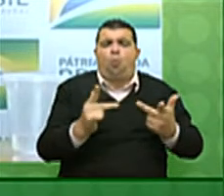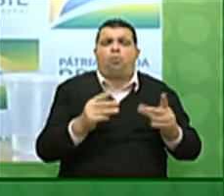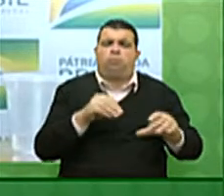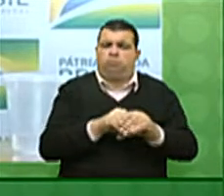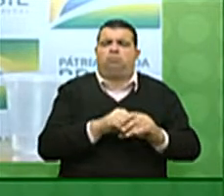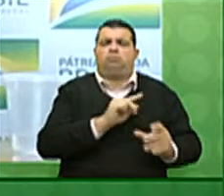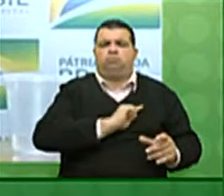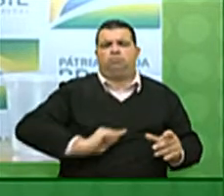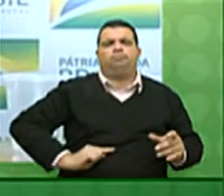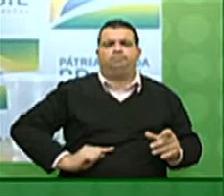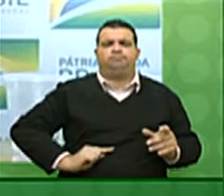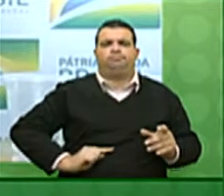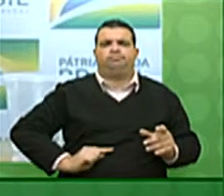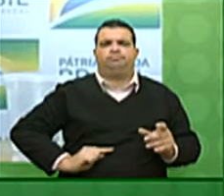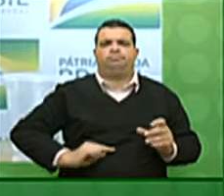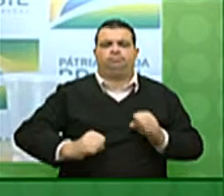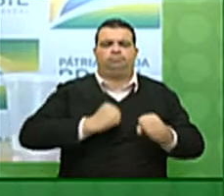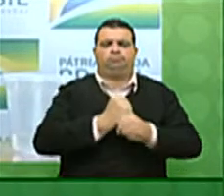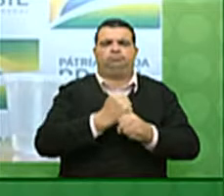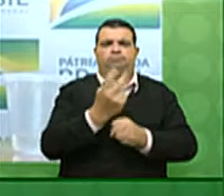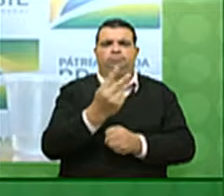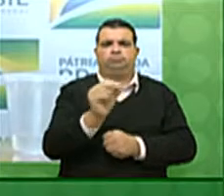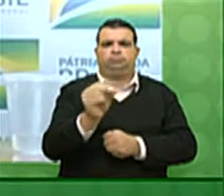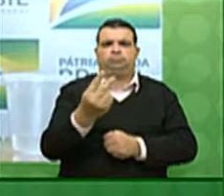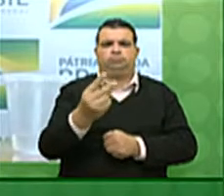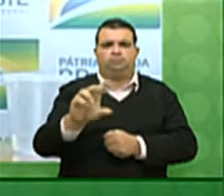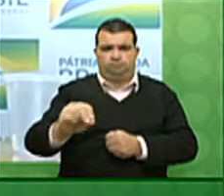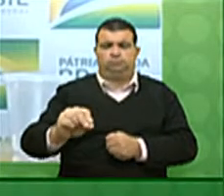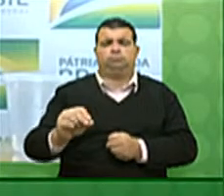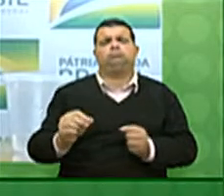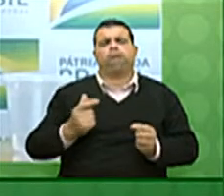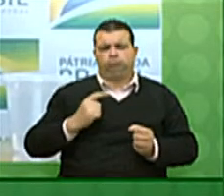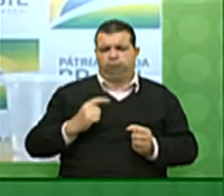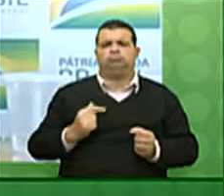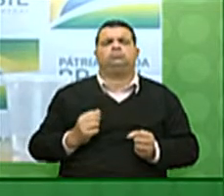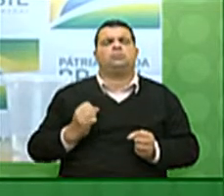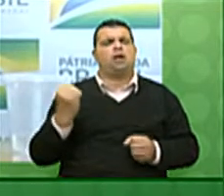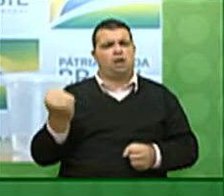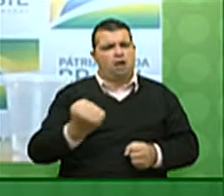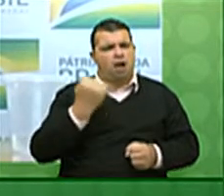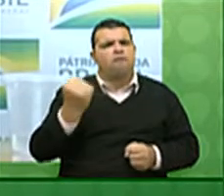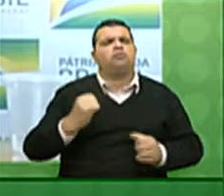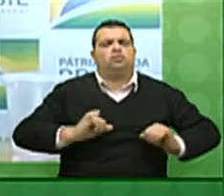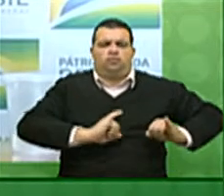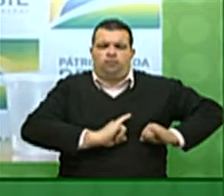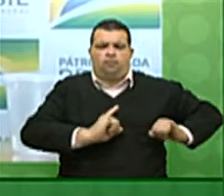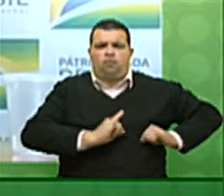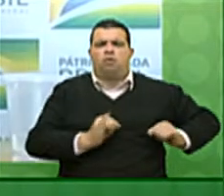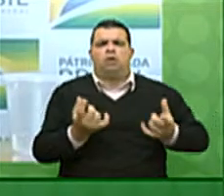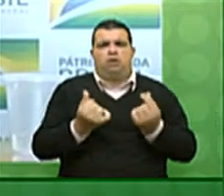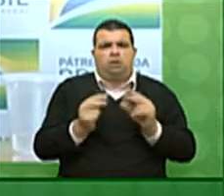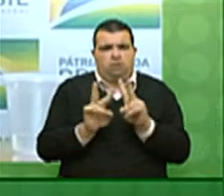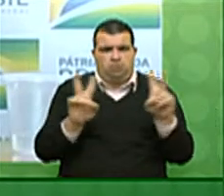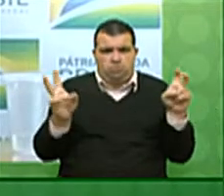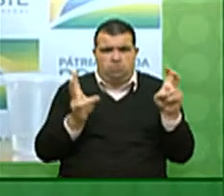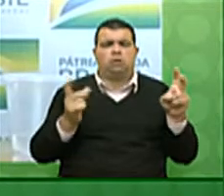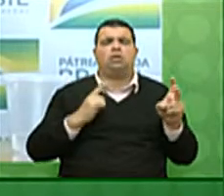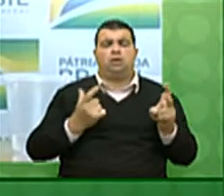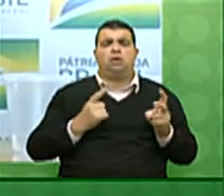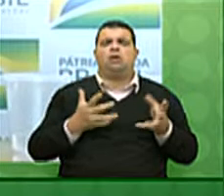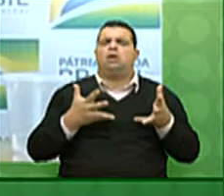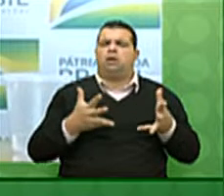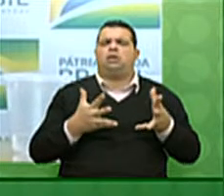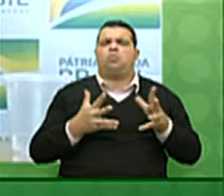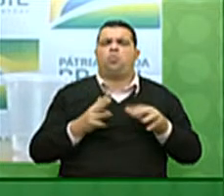Em 2020, mesmo diante dos graves impactos econômicos provocados pelo